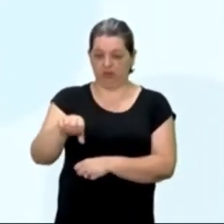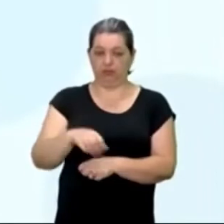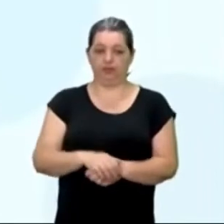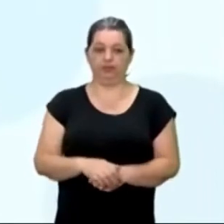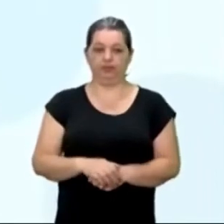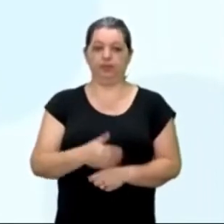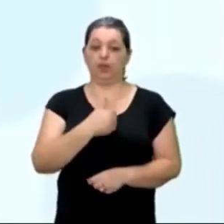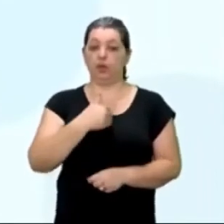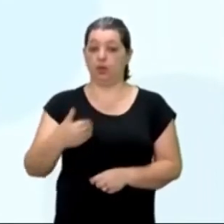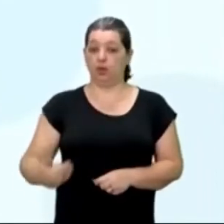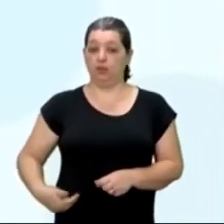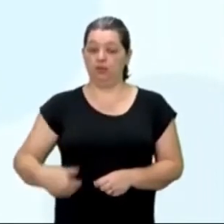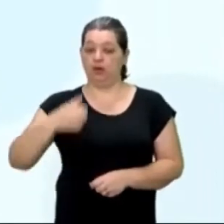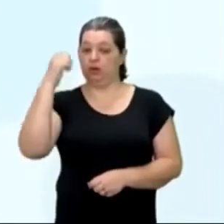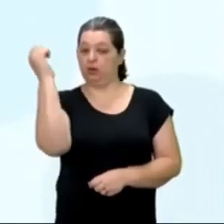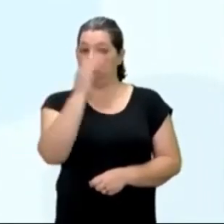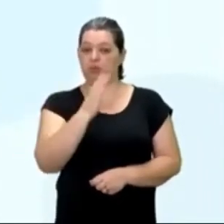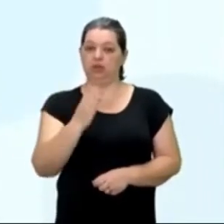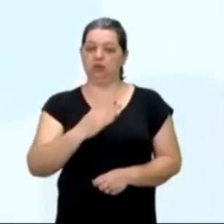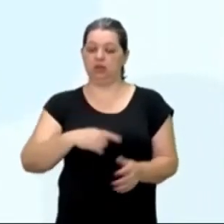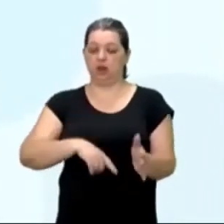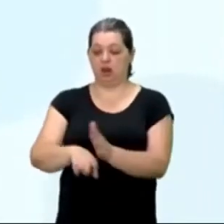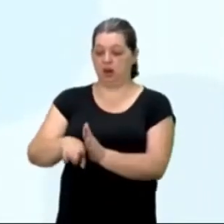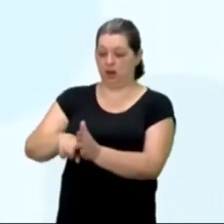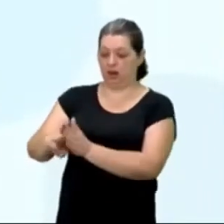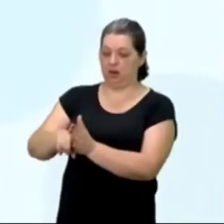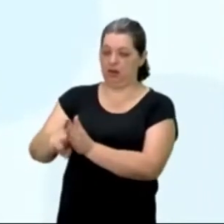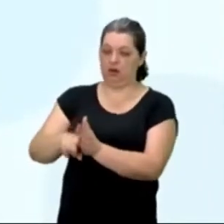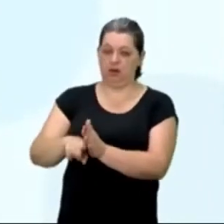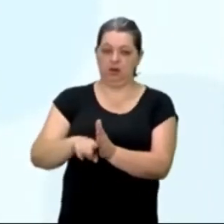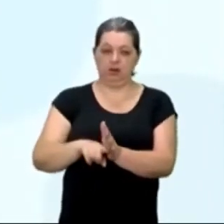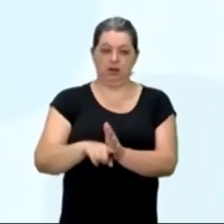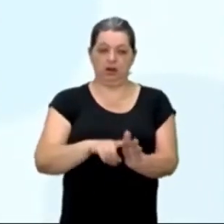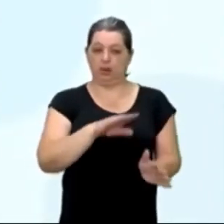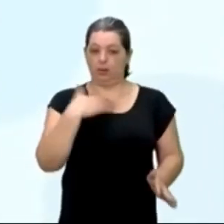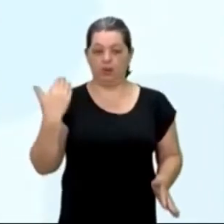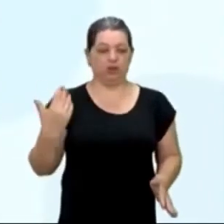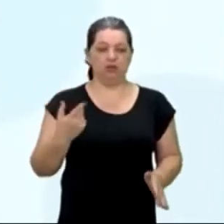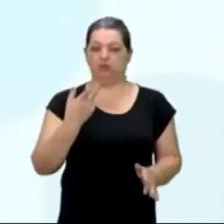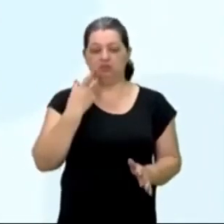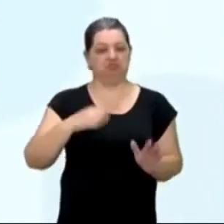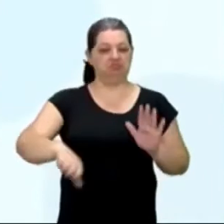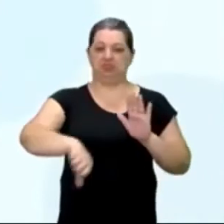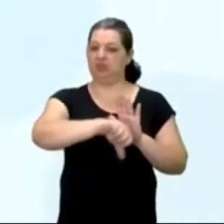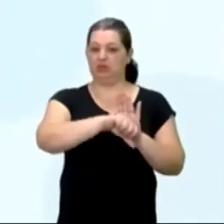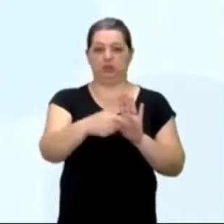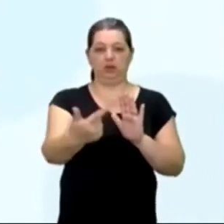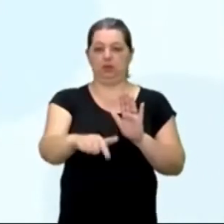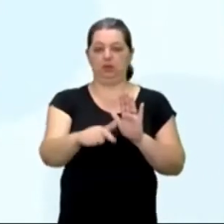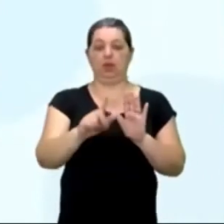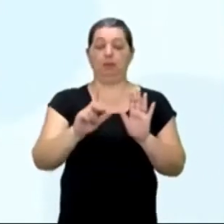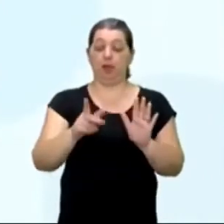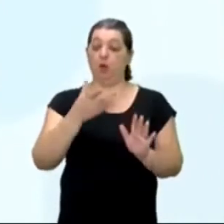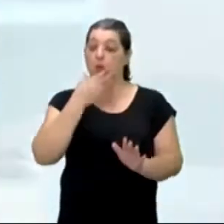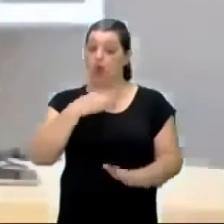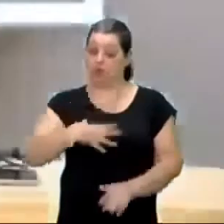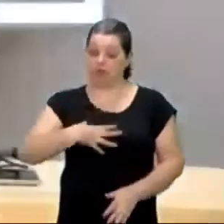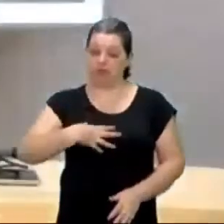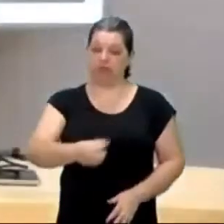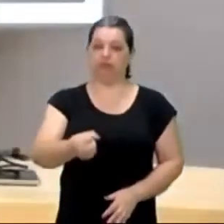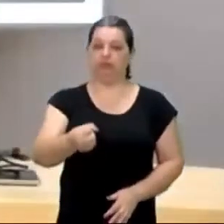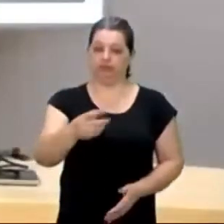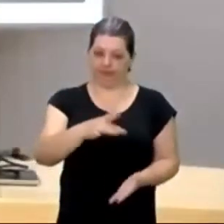o governo brasileiro, investigou sua morte, e comprovou, que não houve crime, tratou-se realmente, de suicídio, gente,